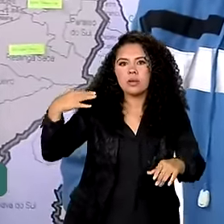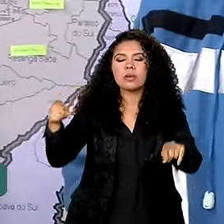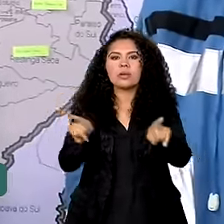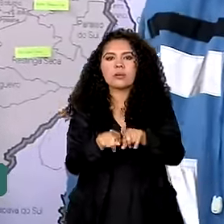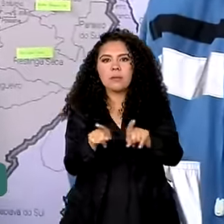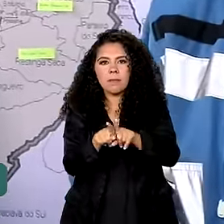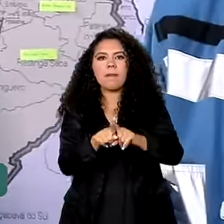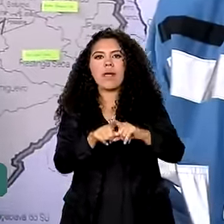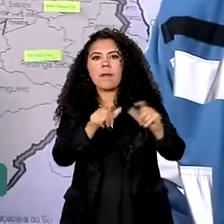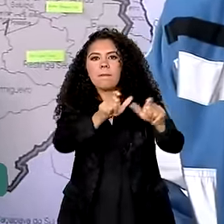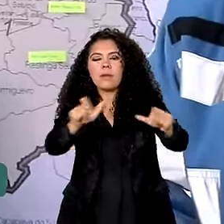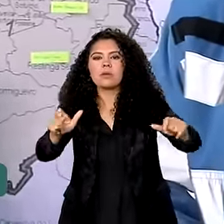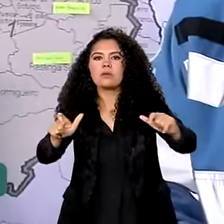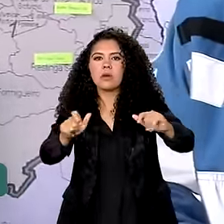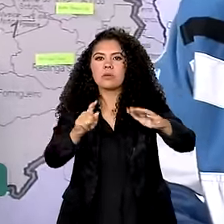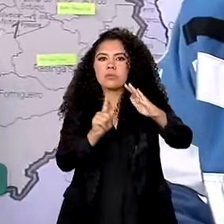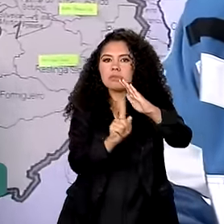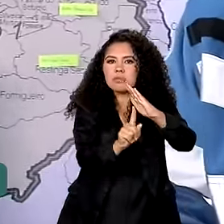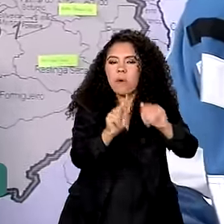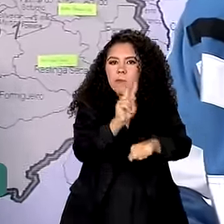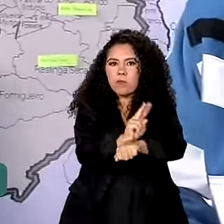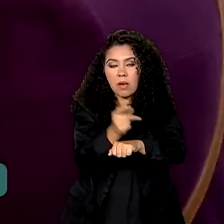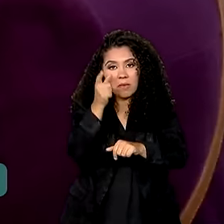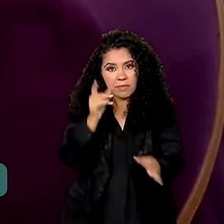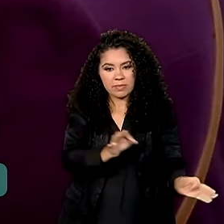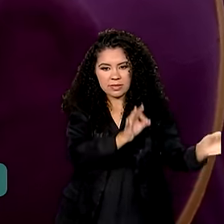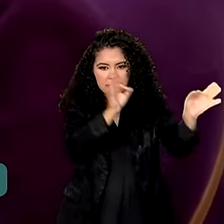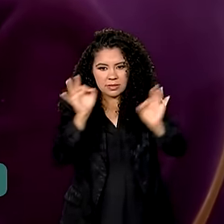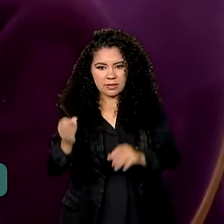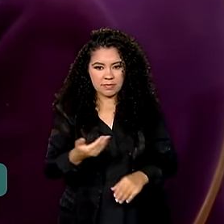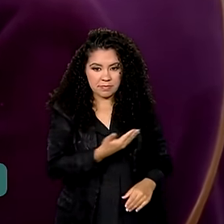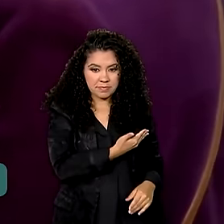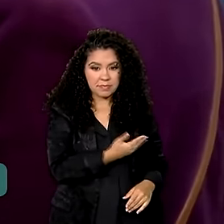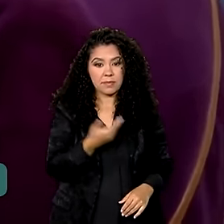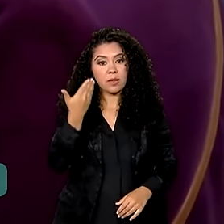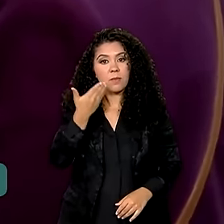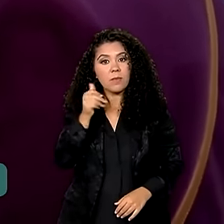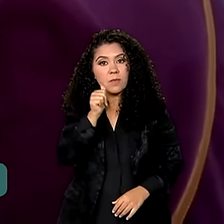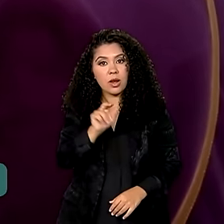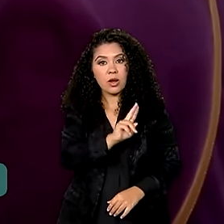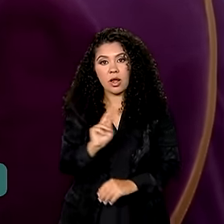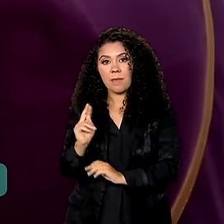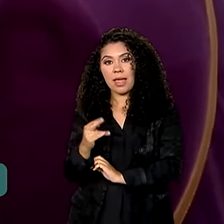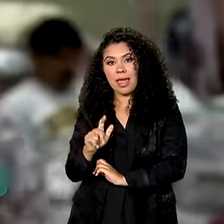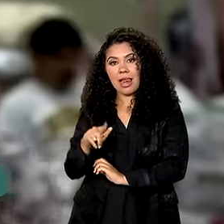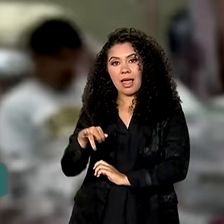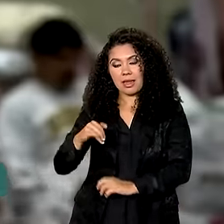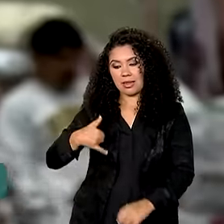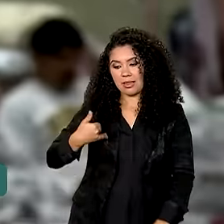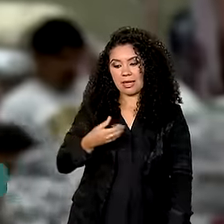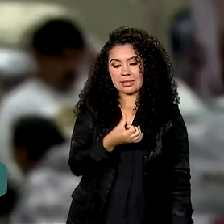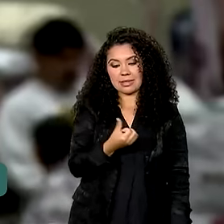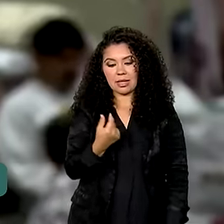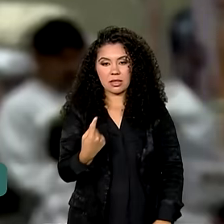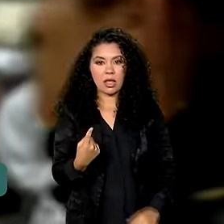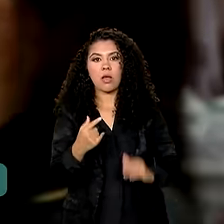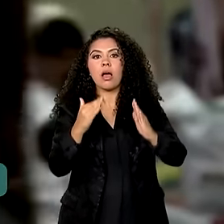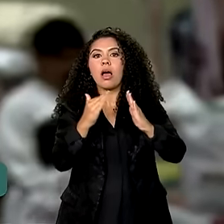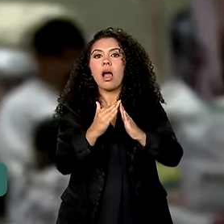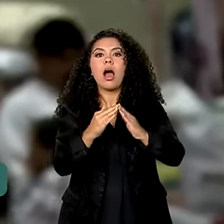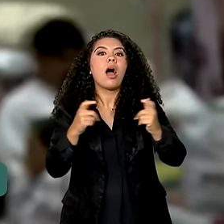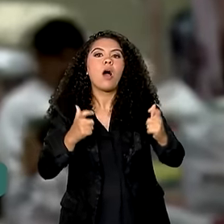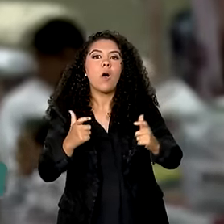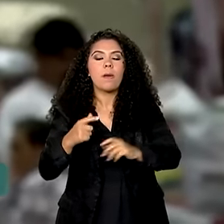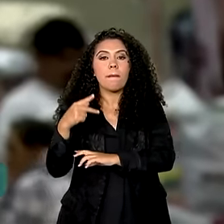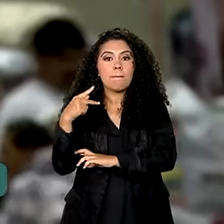se vacinando. A gente vai ver agora na reportagem. Dona Elaine, de 61 anos, vive em uma pensão no